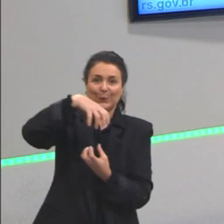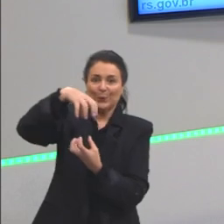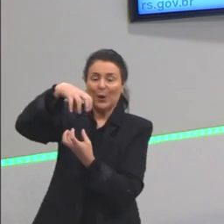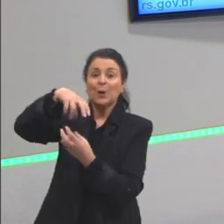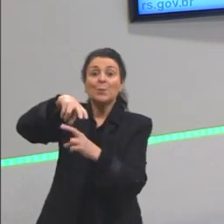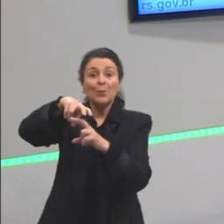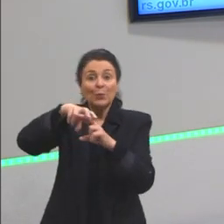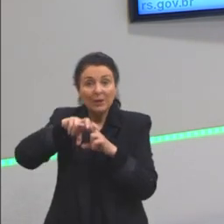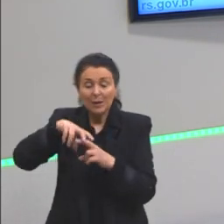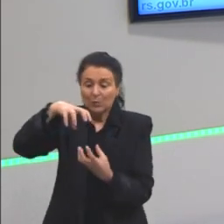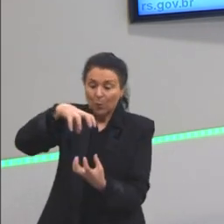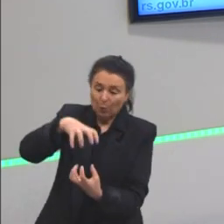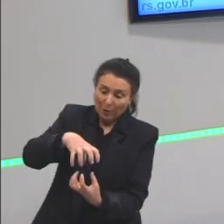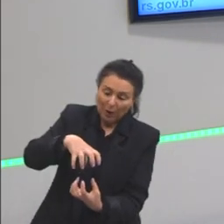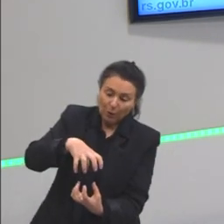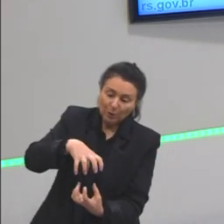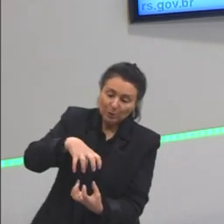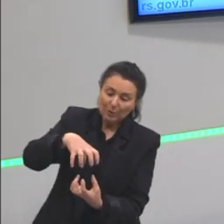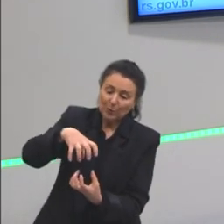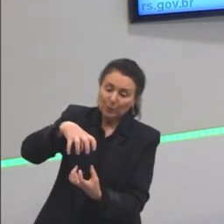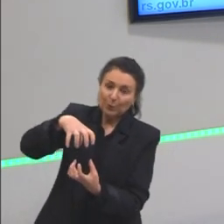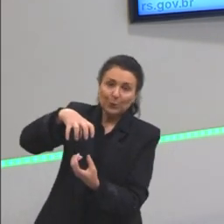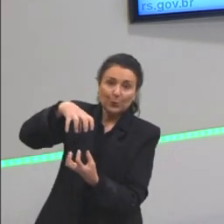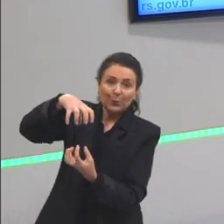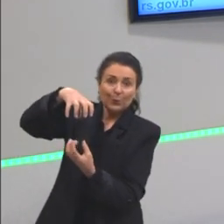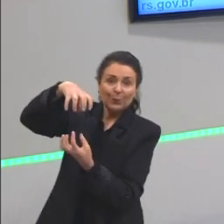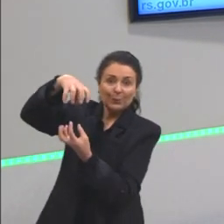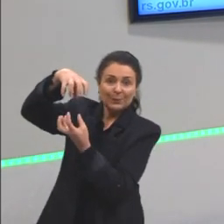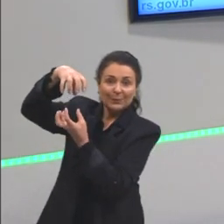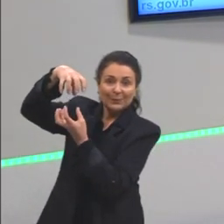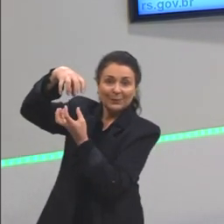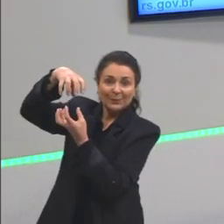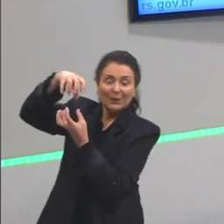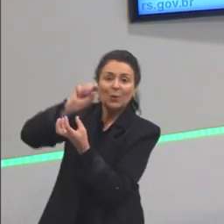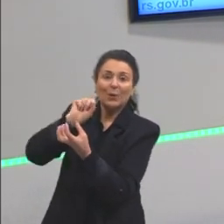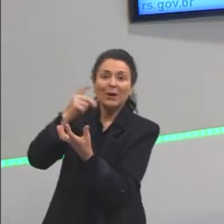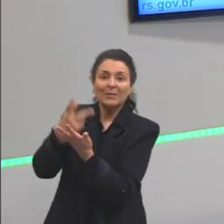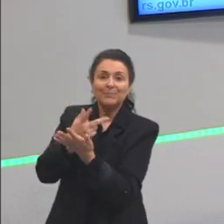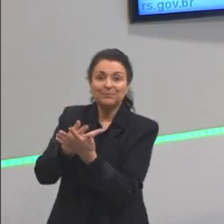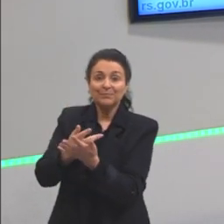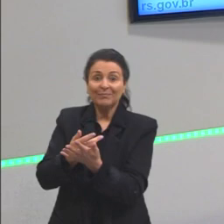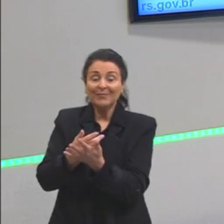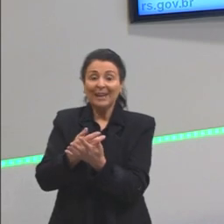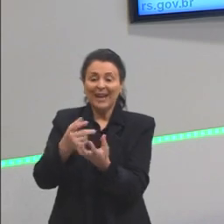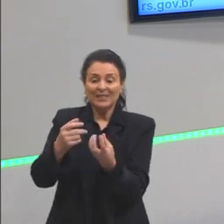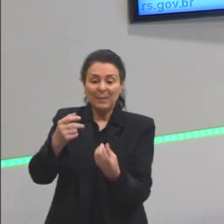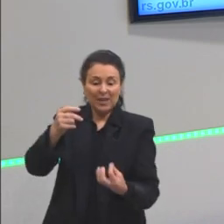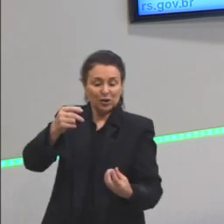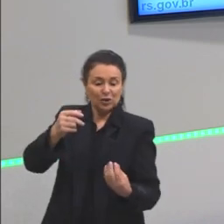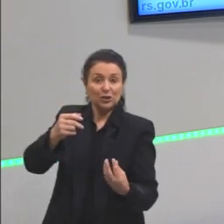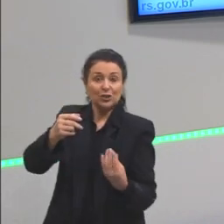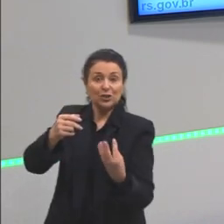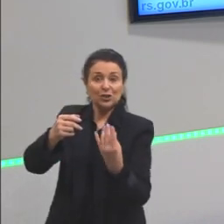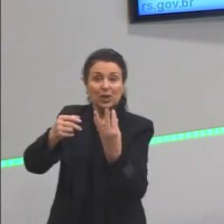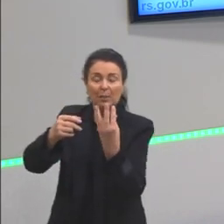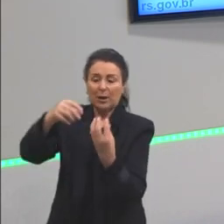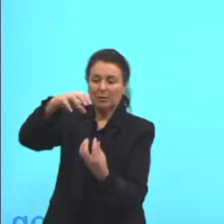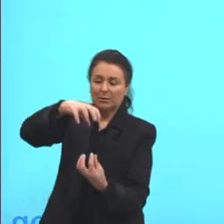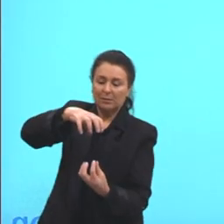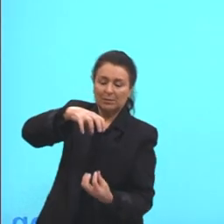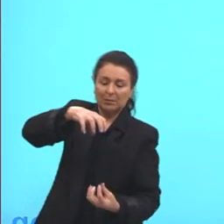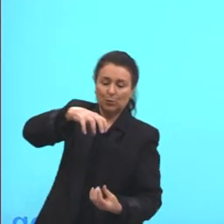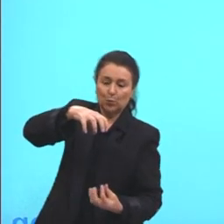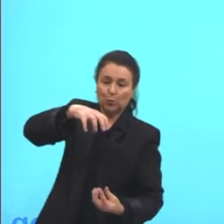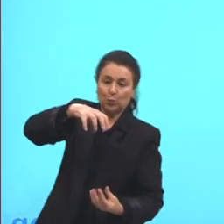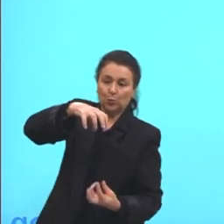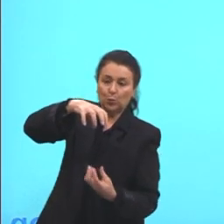isso, então, o acontece? Para o balão subir, eles aumentam bastante a chama do balão e para o balão